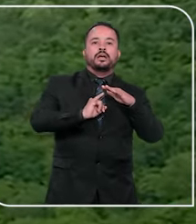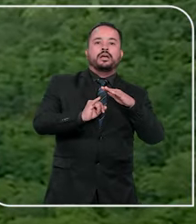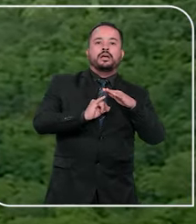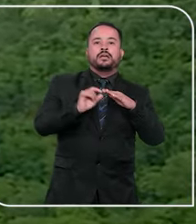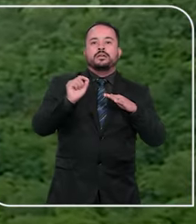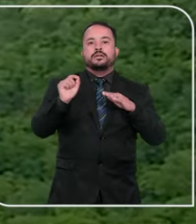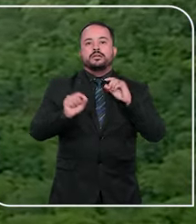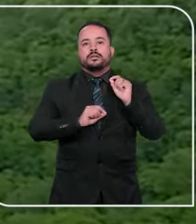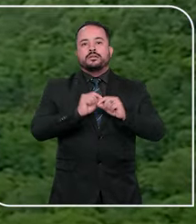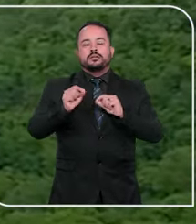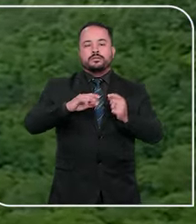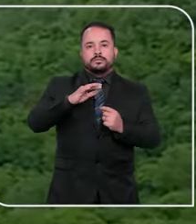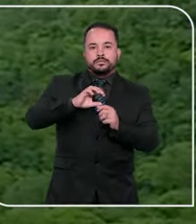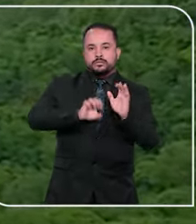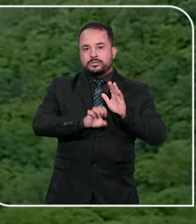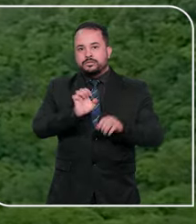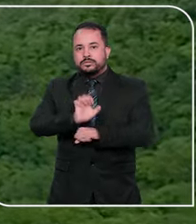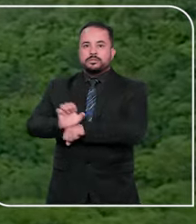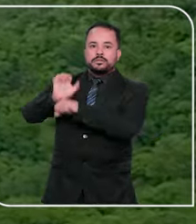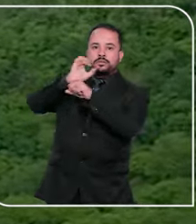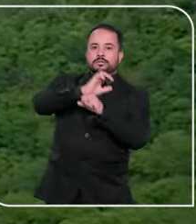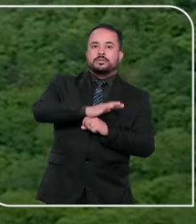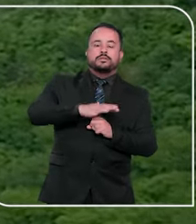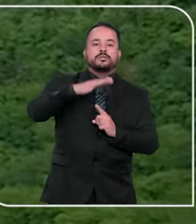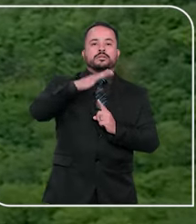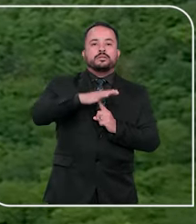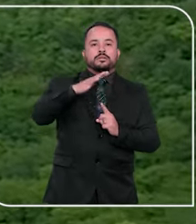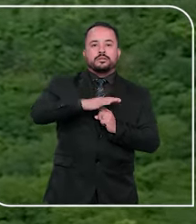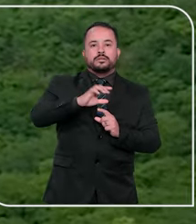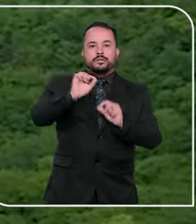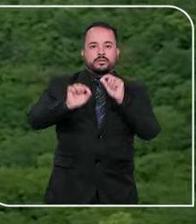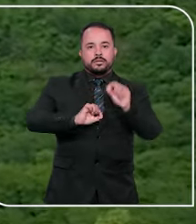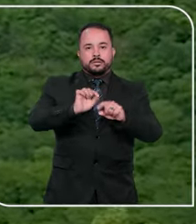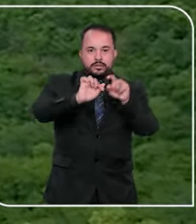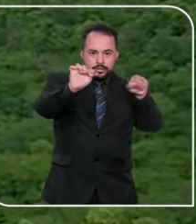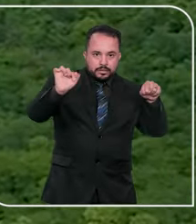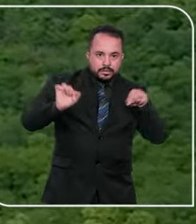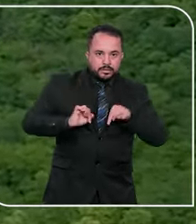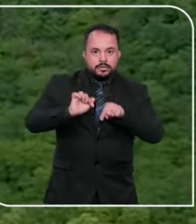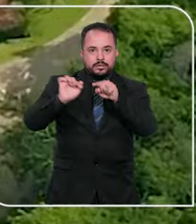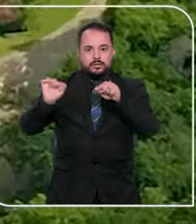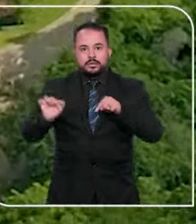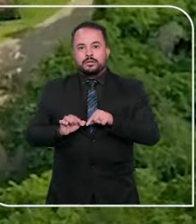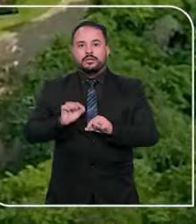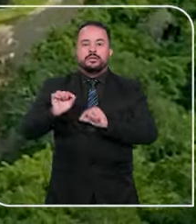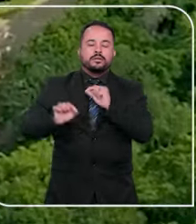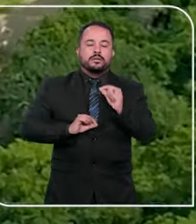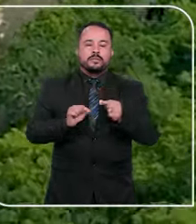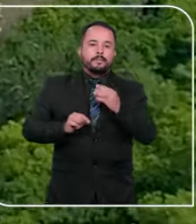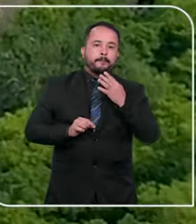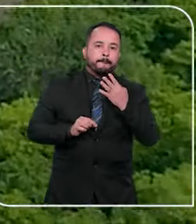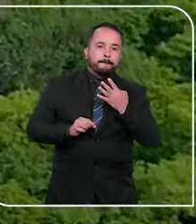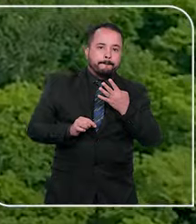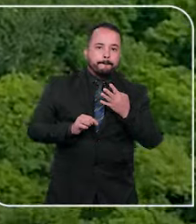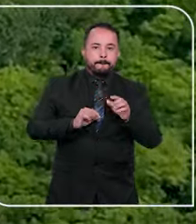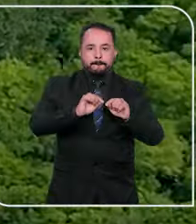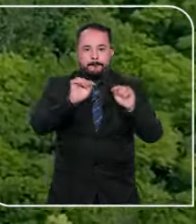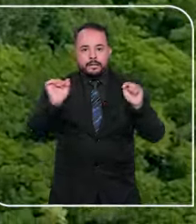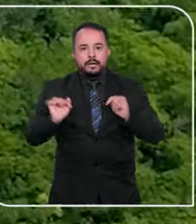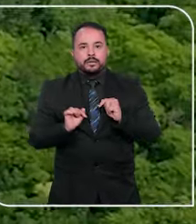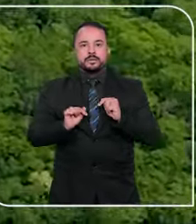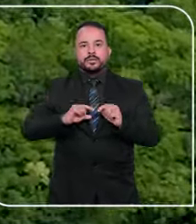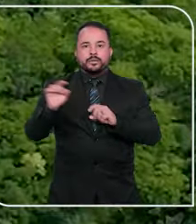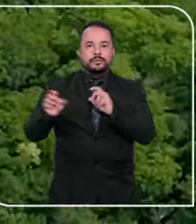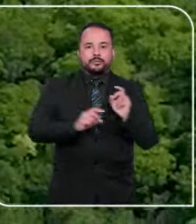Água e Terra, autarquia estadual do Paraná. A disputa envolve a demarcação de terras, reconhecimento de propriedade